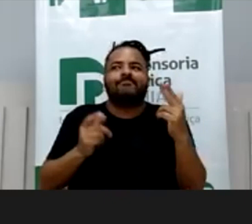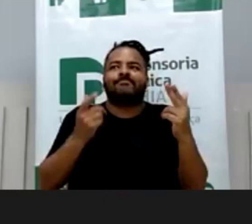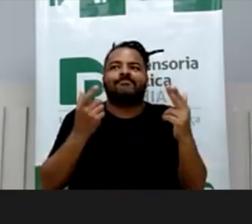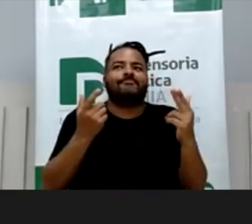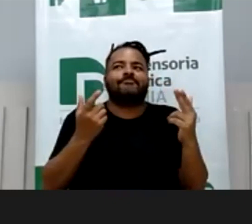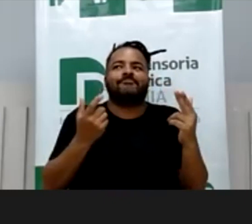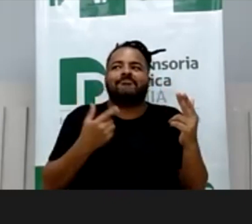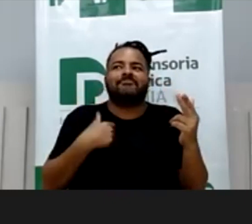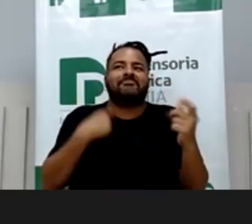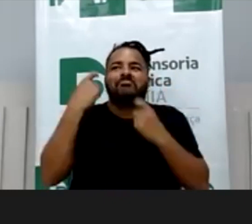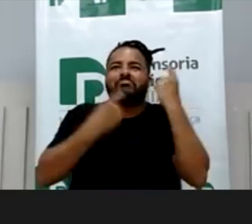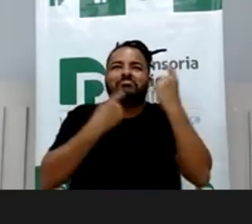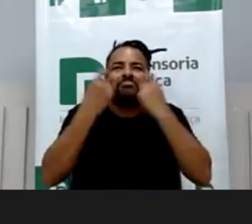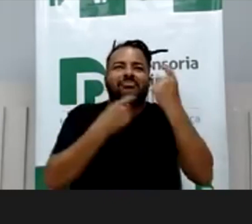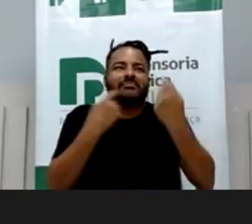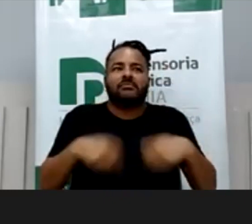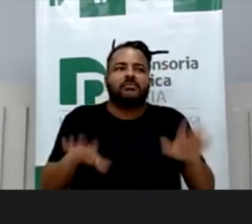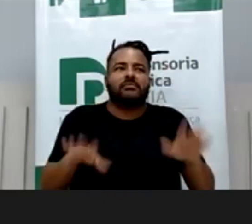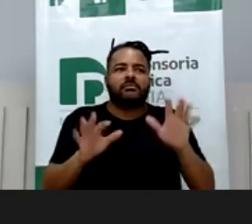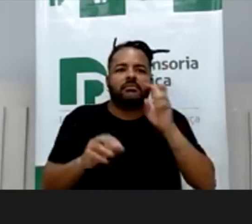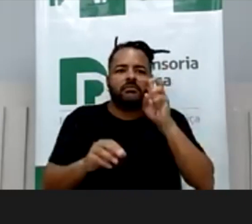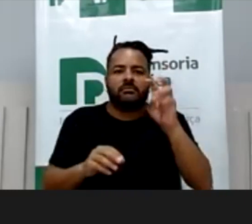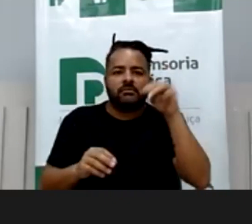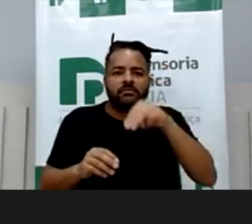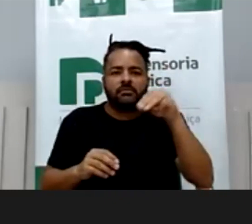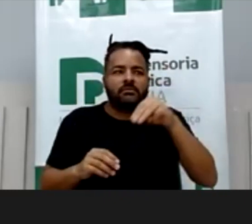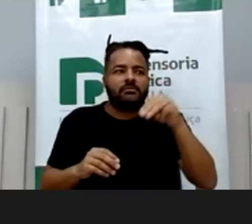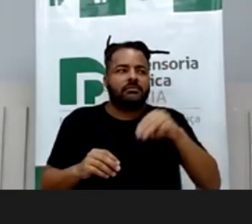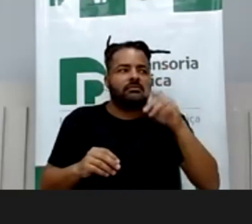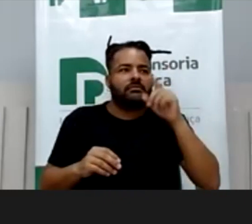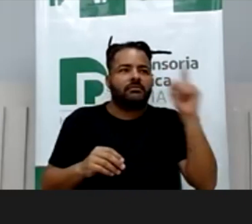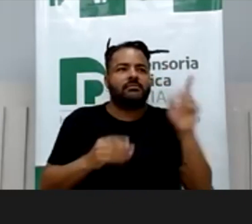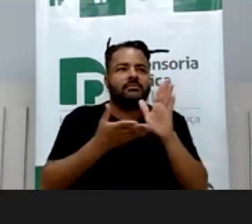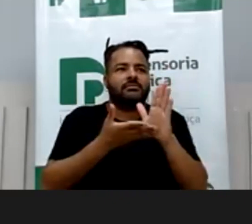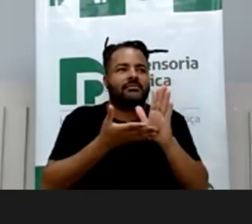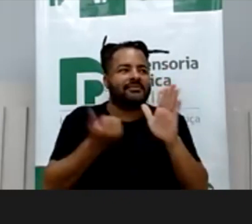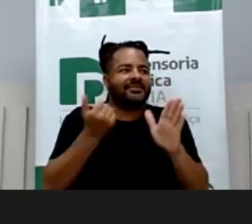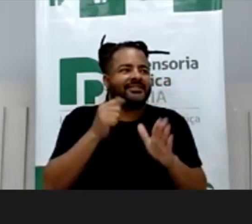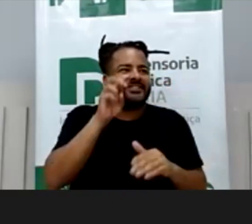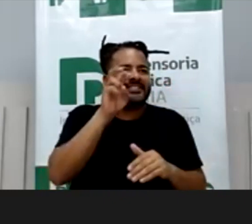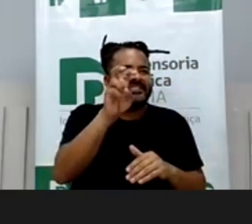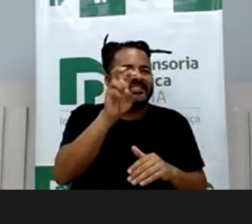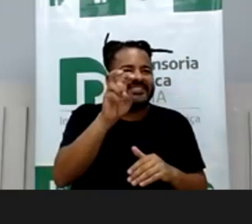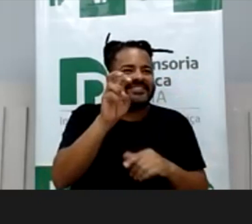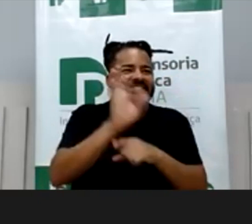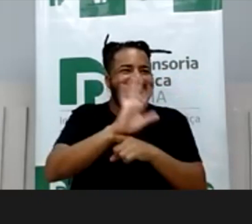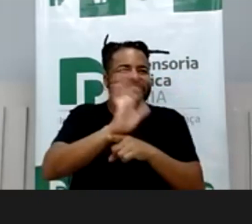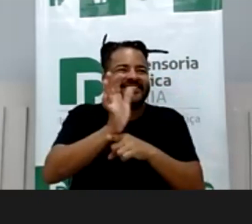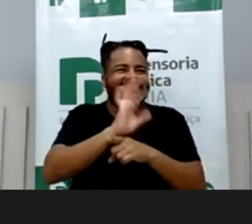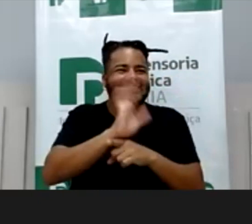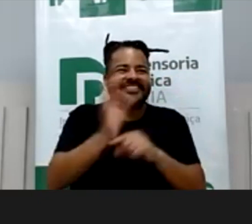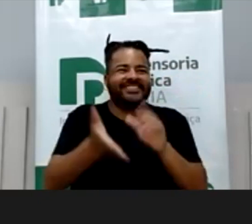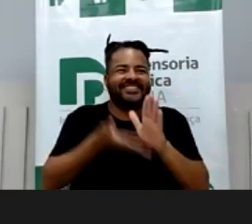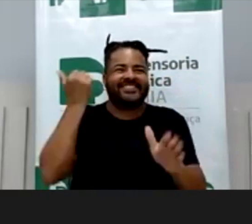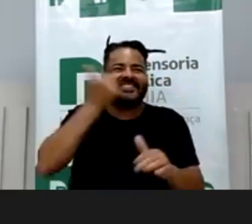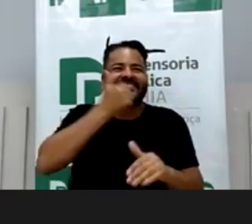e nos primeiros cinco minutos da sua fala, eu excluí o vídeo que eu postei ontem da minha filha chegando no aeroporto,